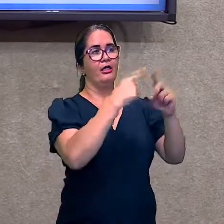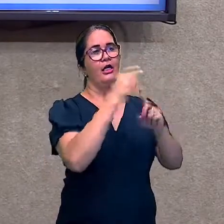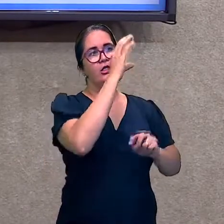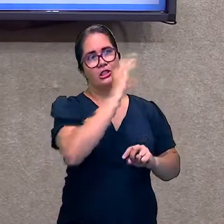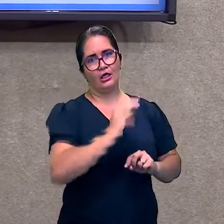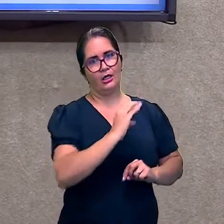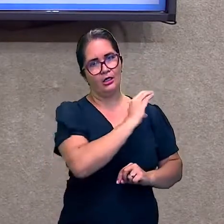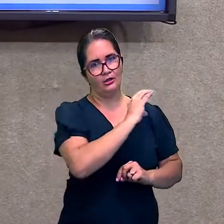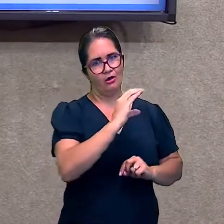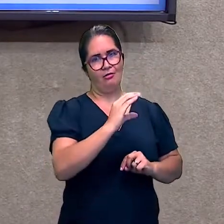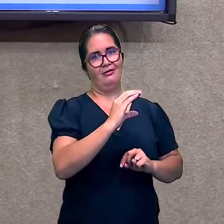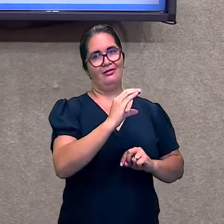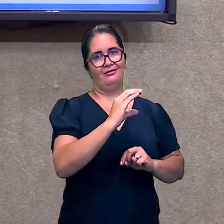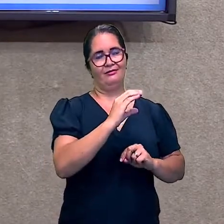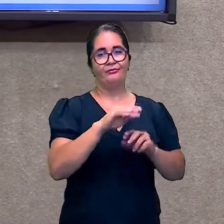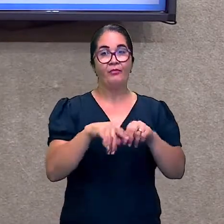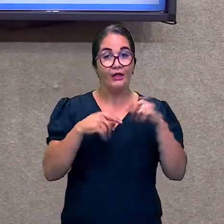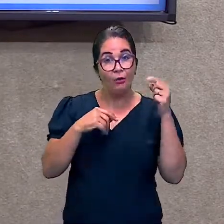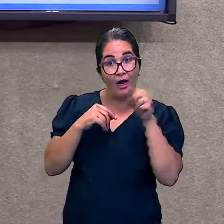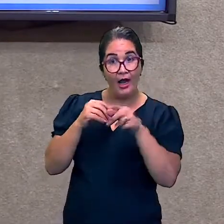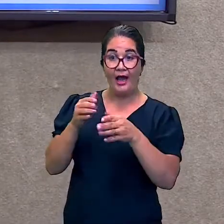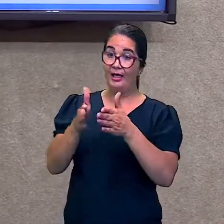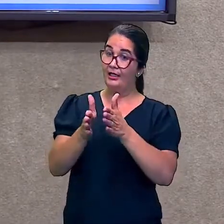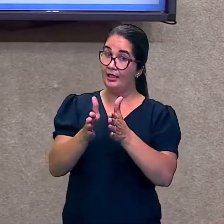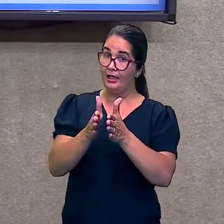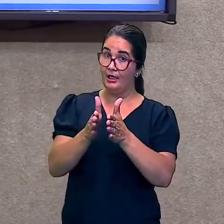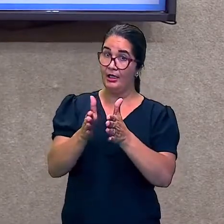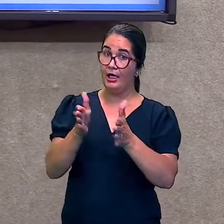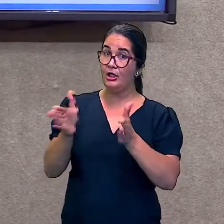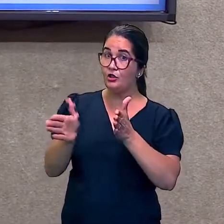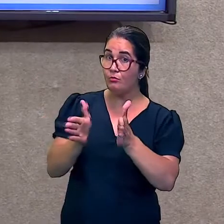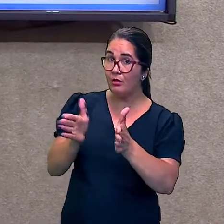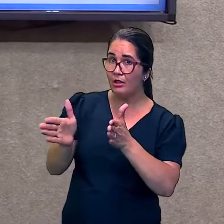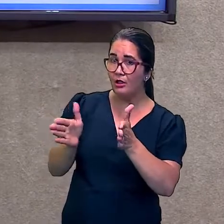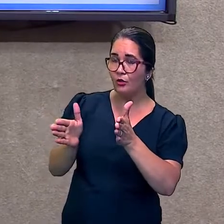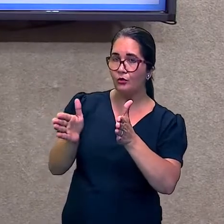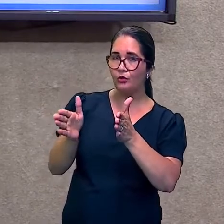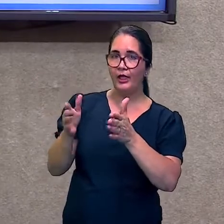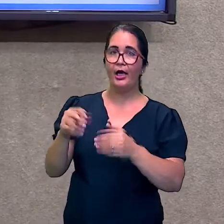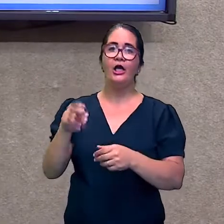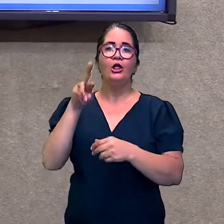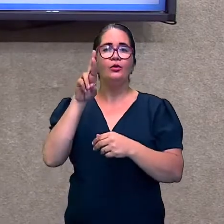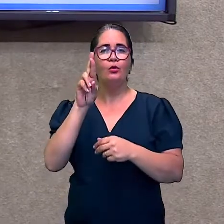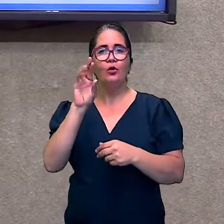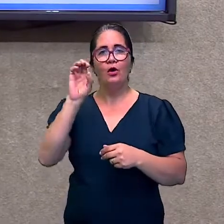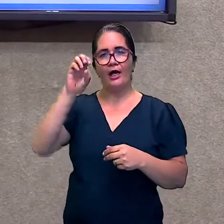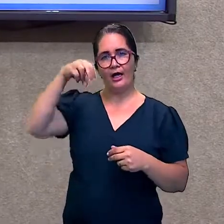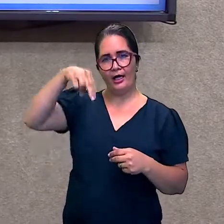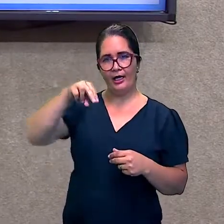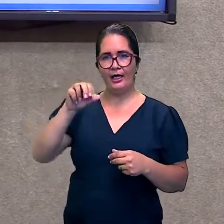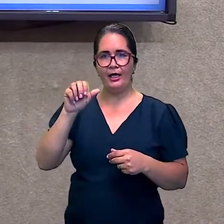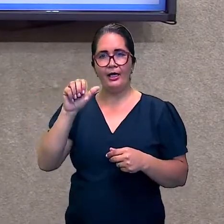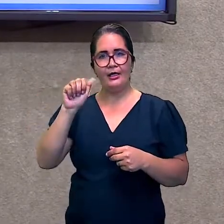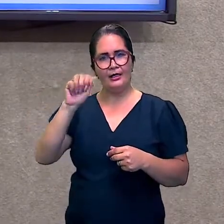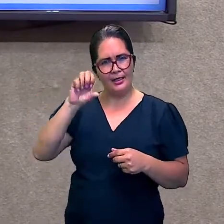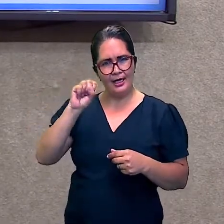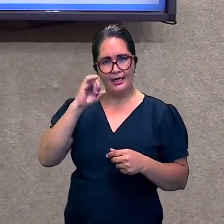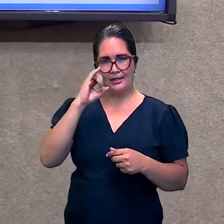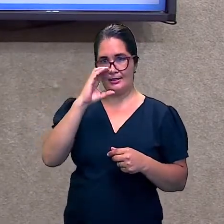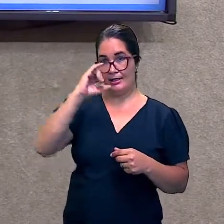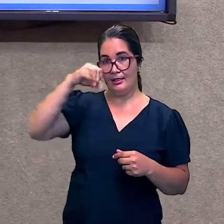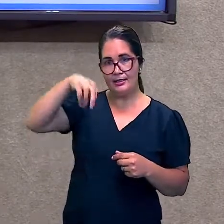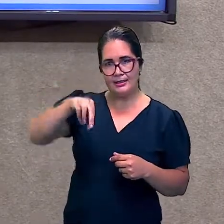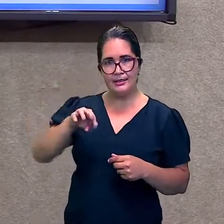Já o Renascimento apresentou um novo conjunto de temas e interesses aos meios científicos e